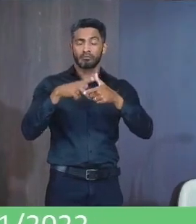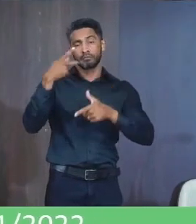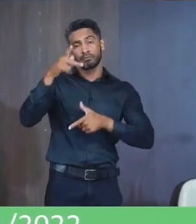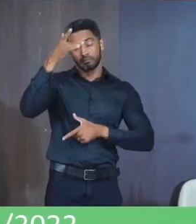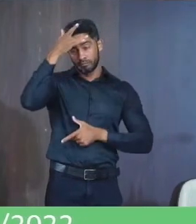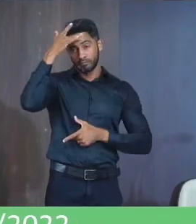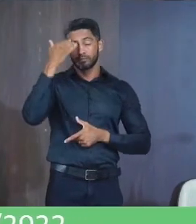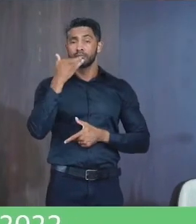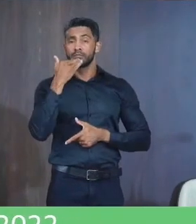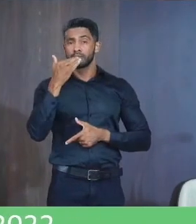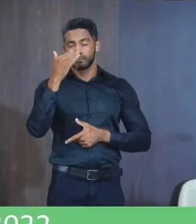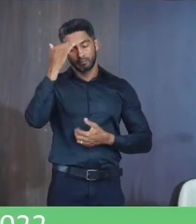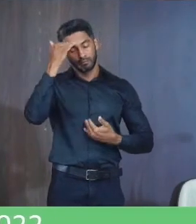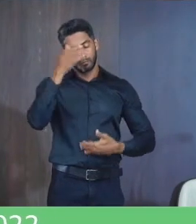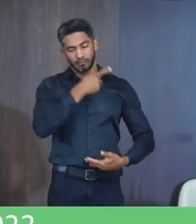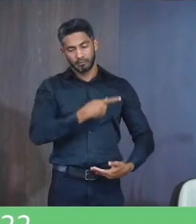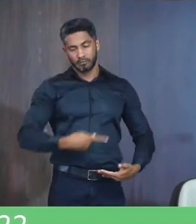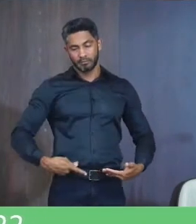pessoas Esperam Obrigado presidente